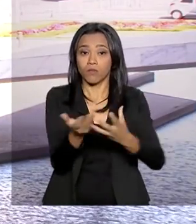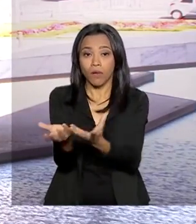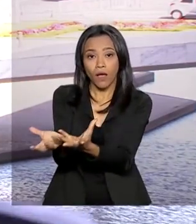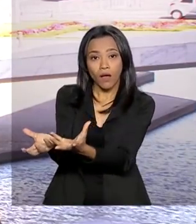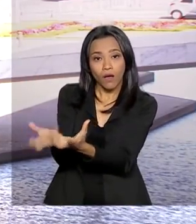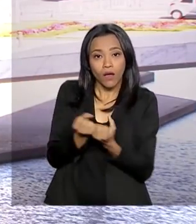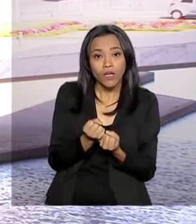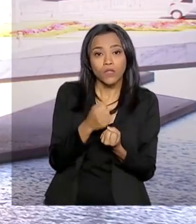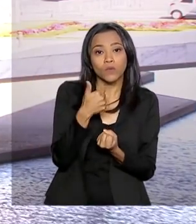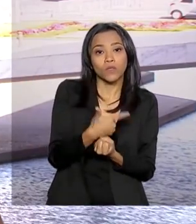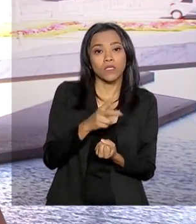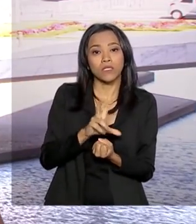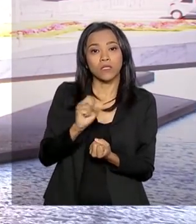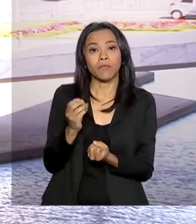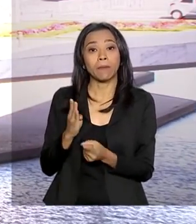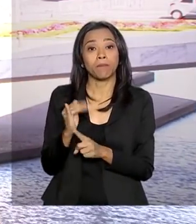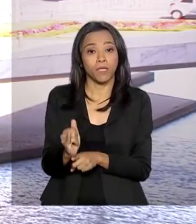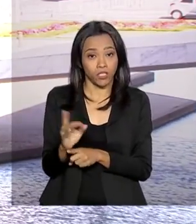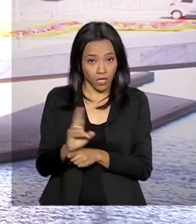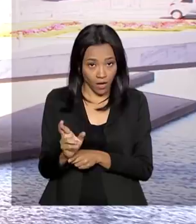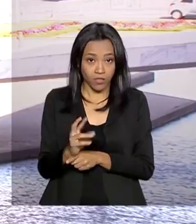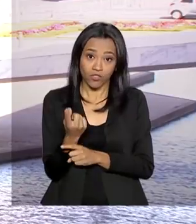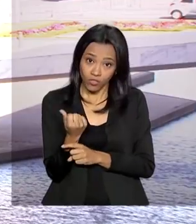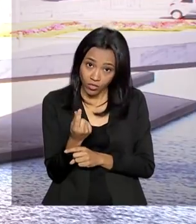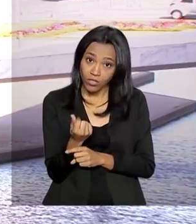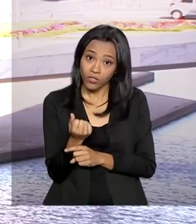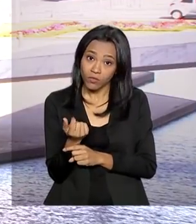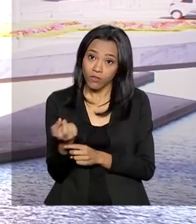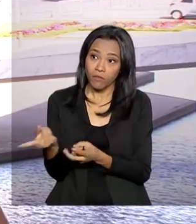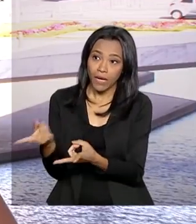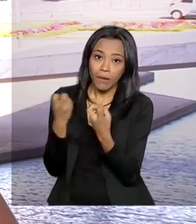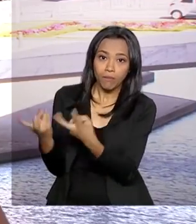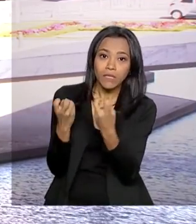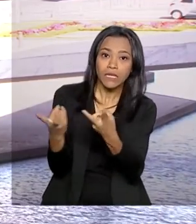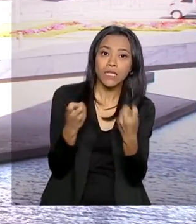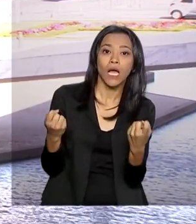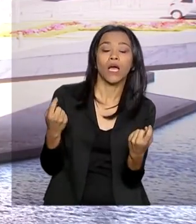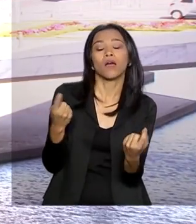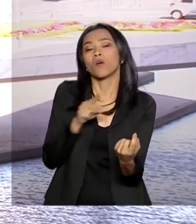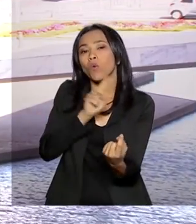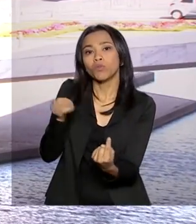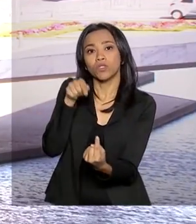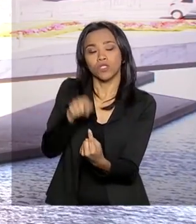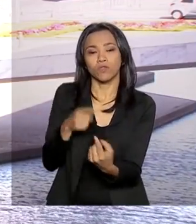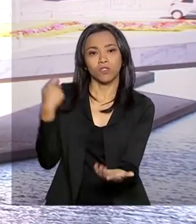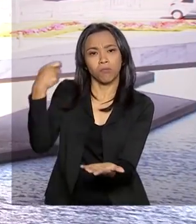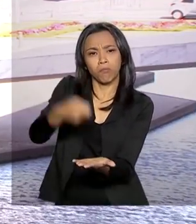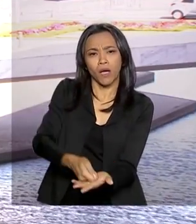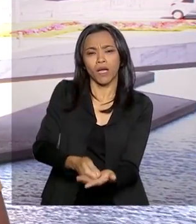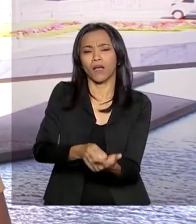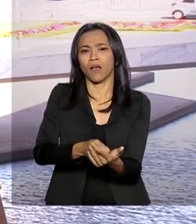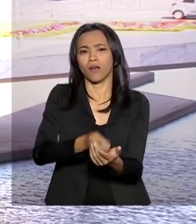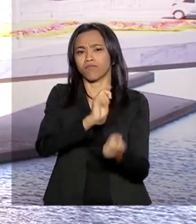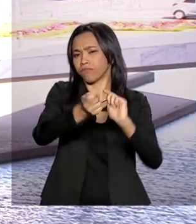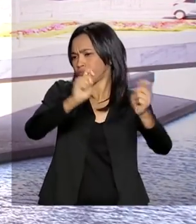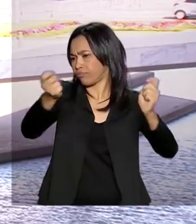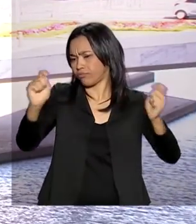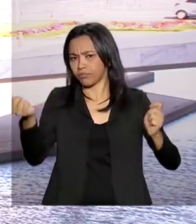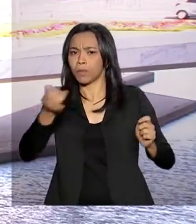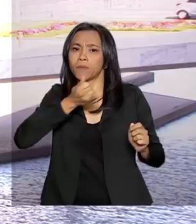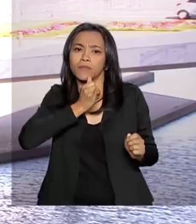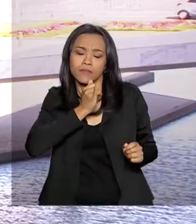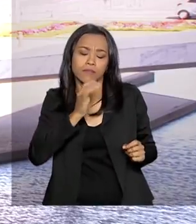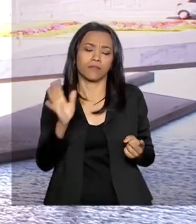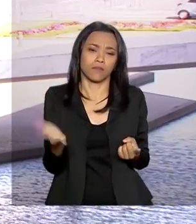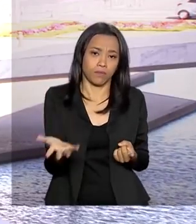$ 250 bilhões no mercado, dinheiro que seria usado para quitar despesas obrigatórias, como, por exemplo, ali os